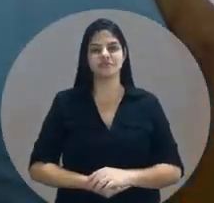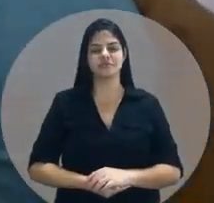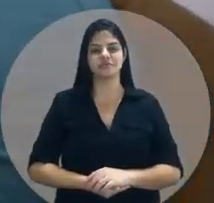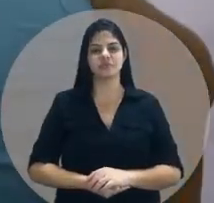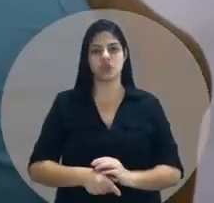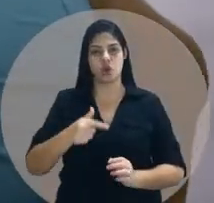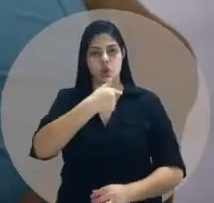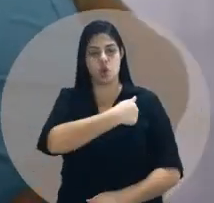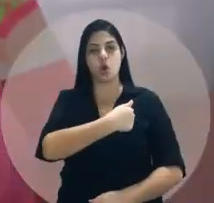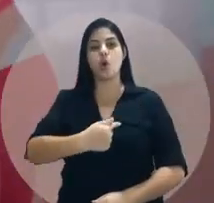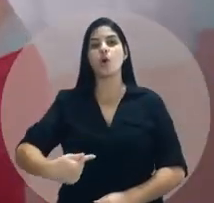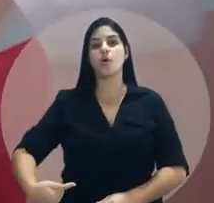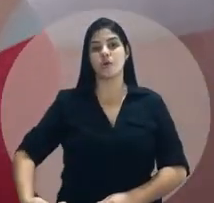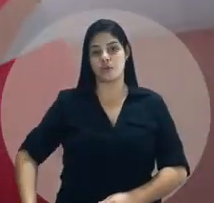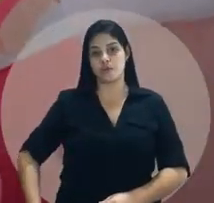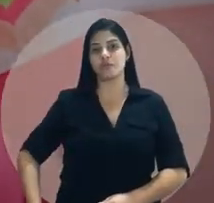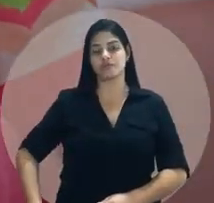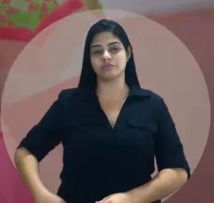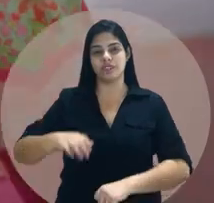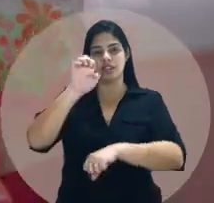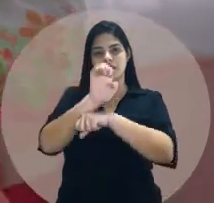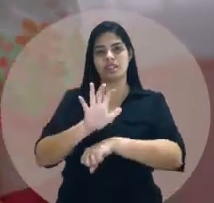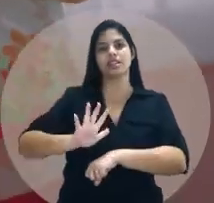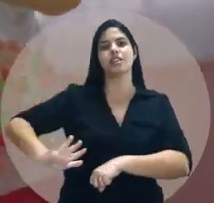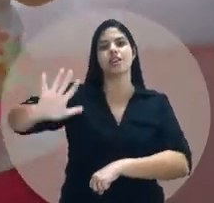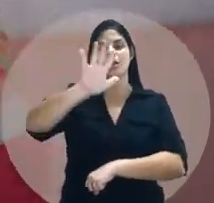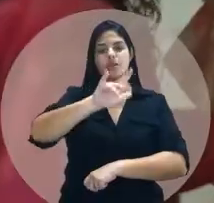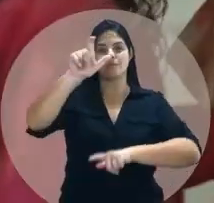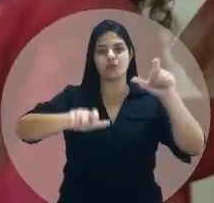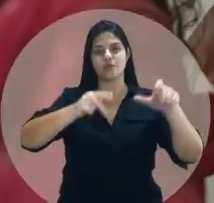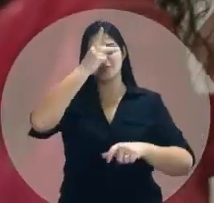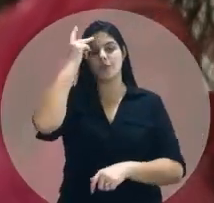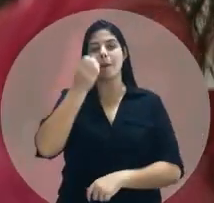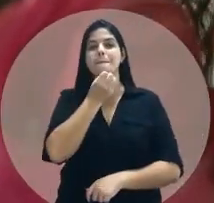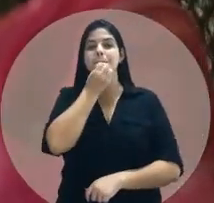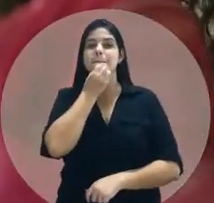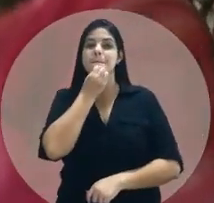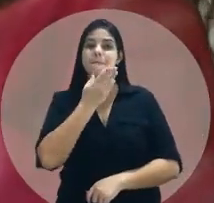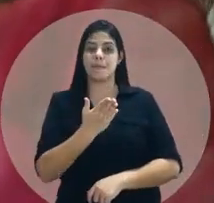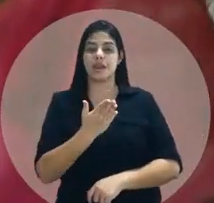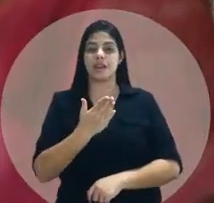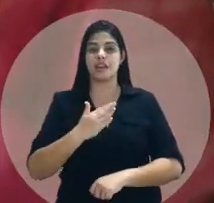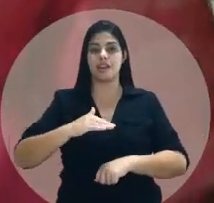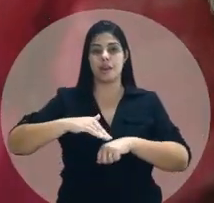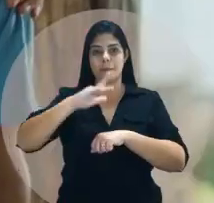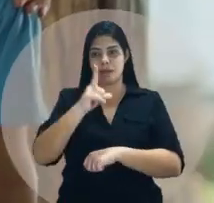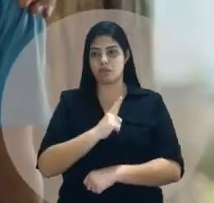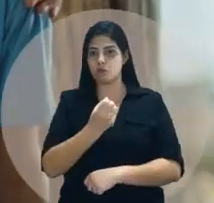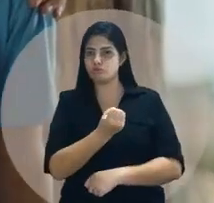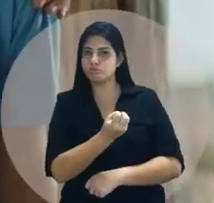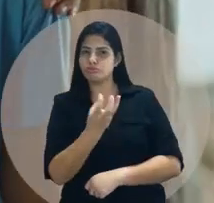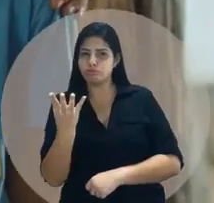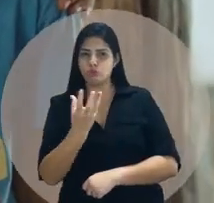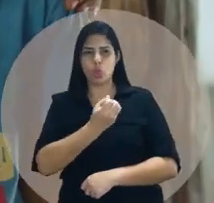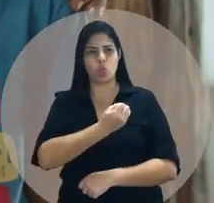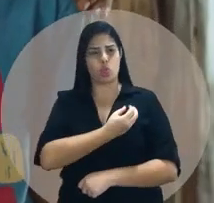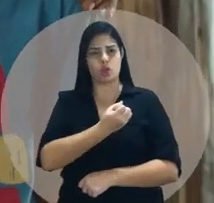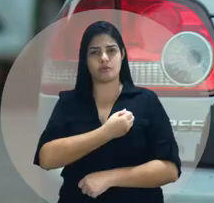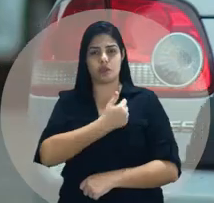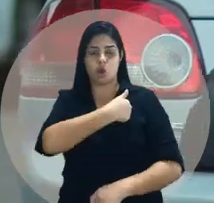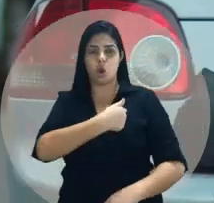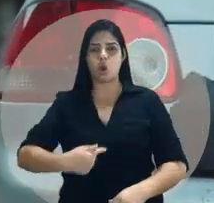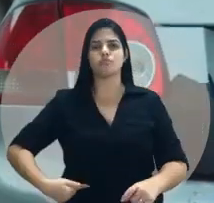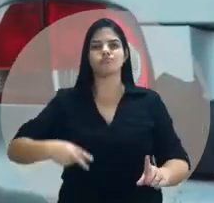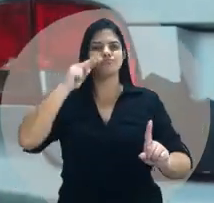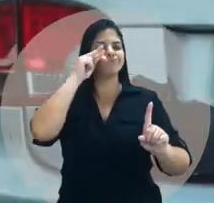De ser a governante que faz do Estado um agente do bem. Muito além da frieza dos números. De ser a governante